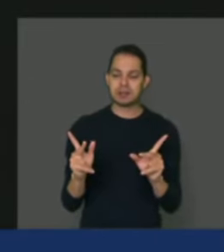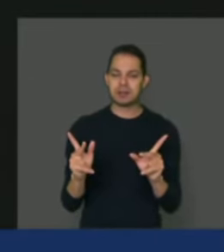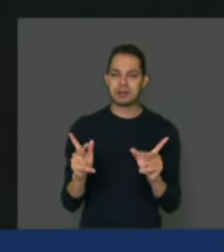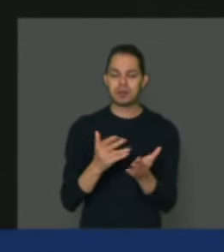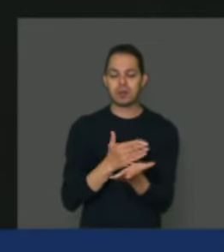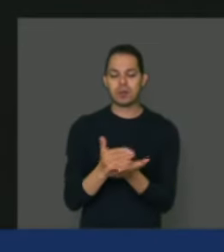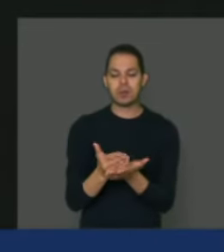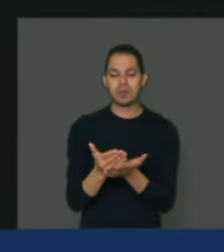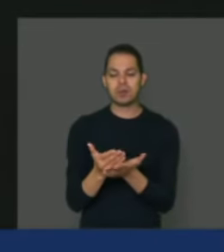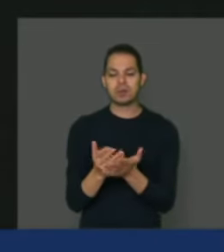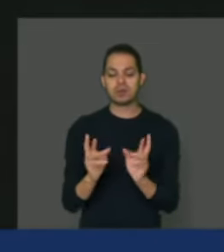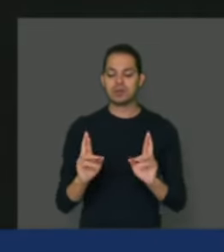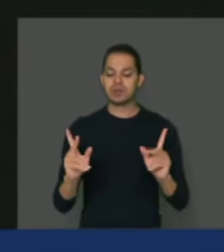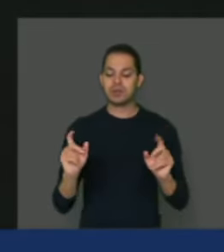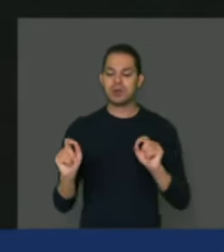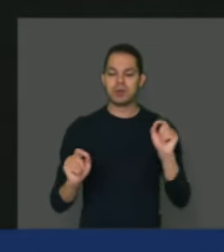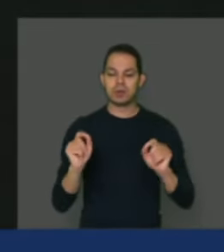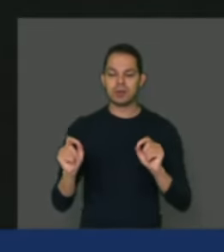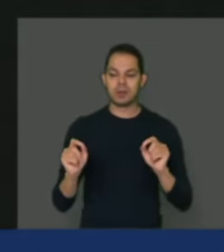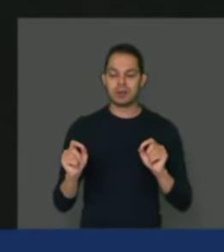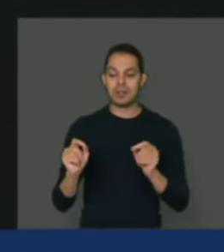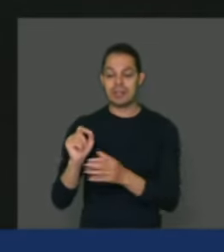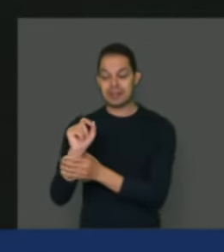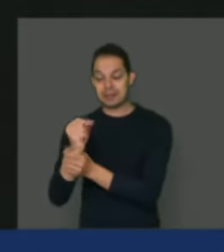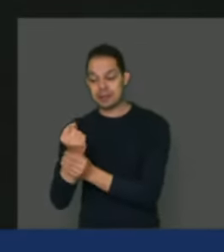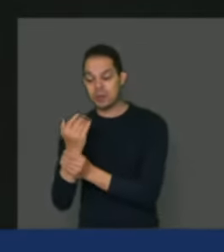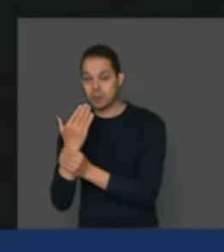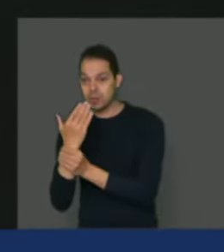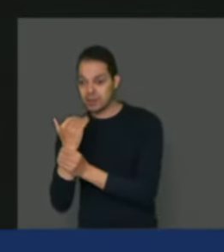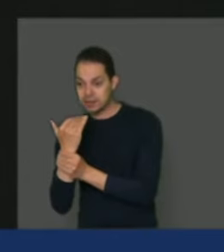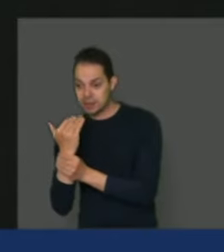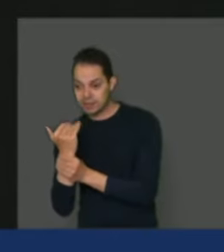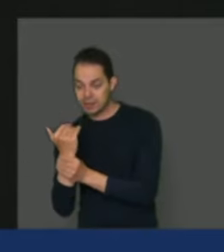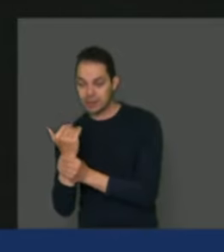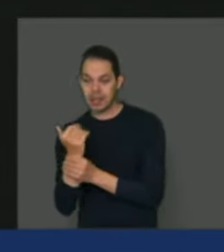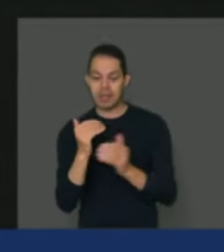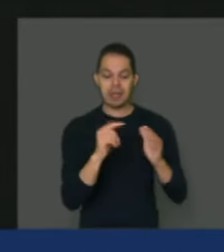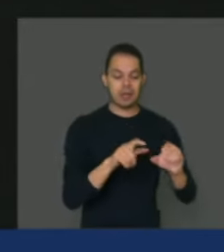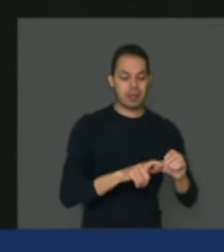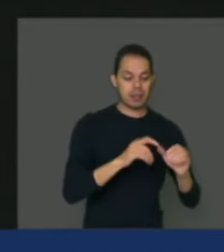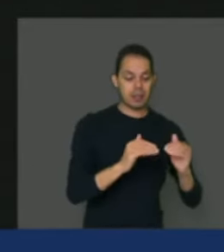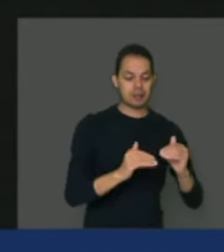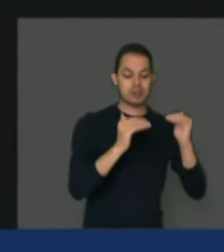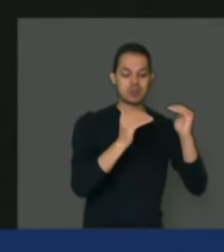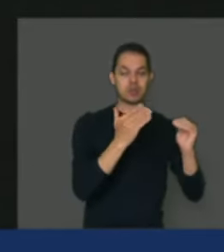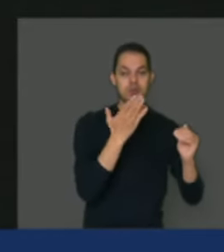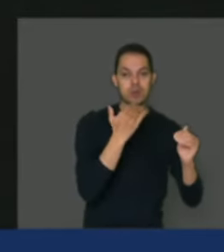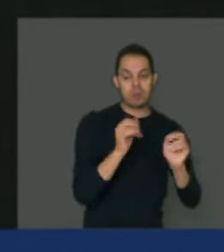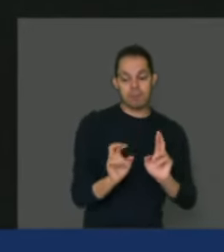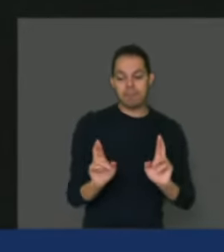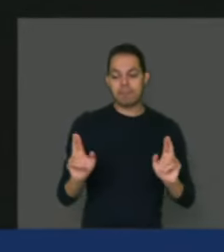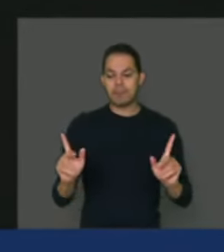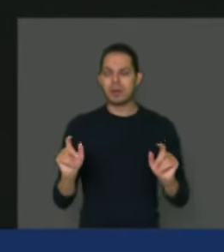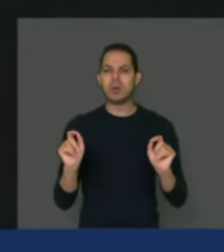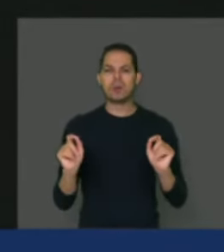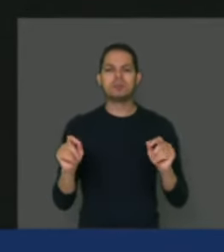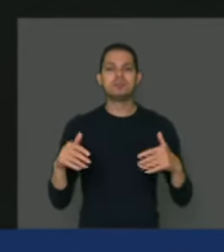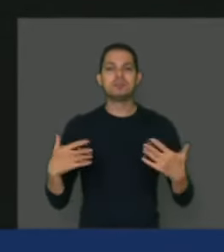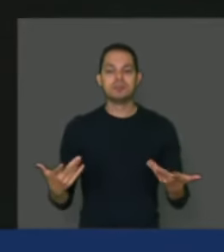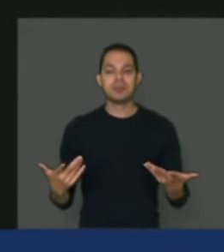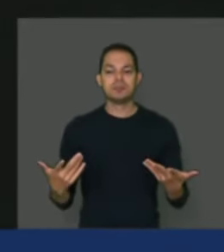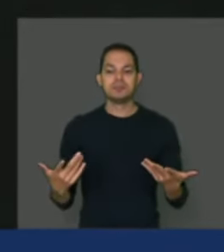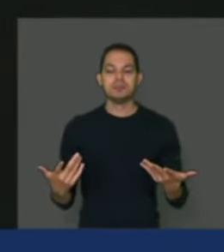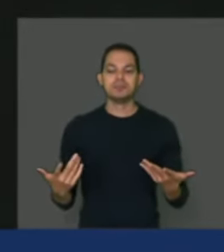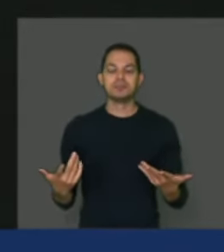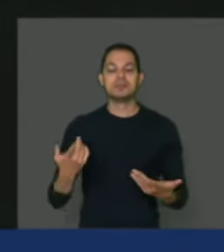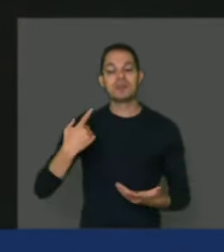A diferença entre segurança alimentar e soberania alimentar está exatamente naquilo que nós